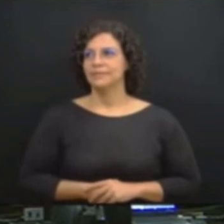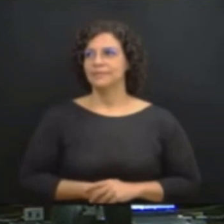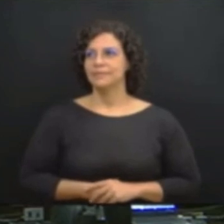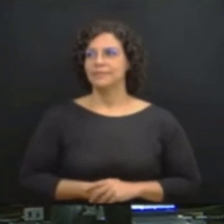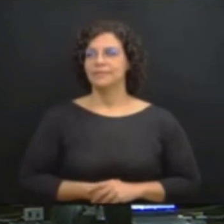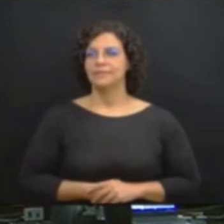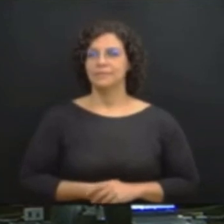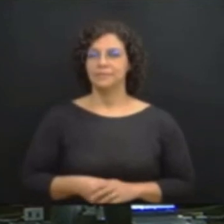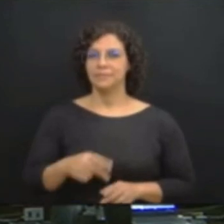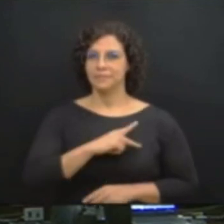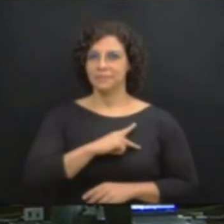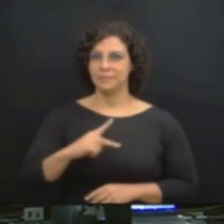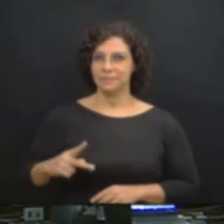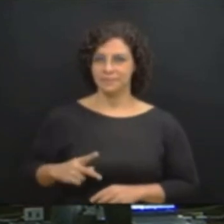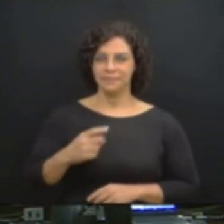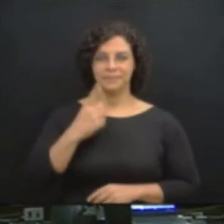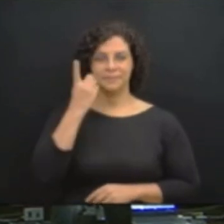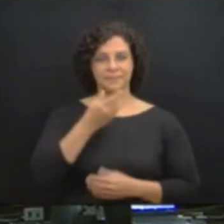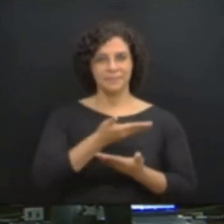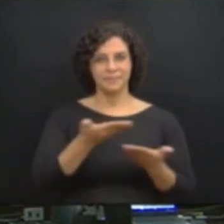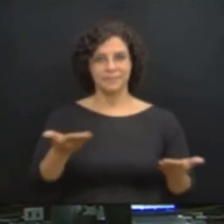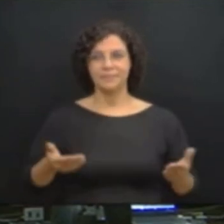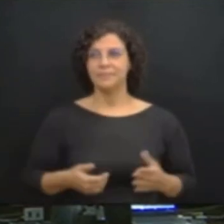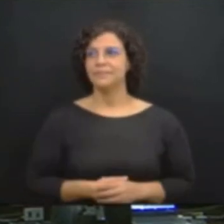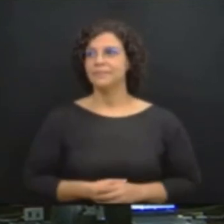Senhor Presidente, caros deputados,